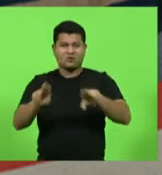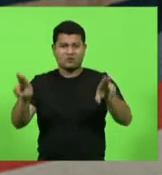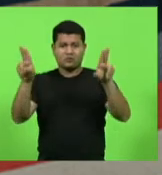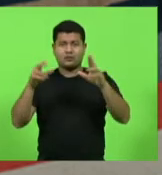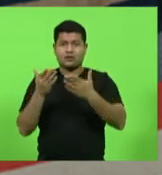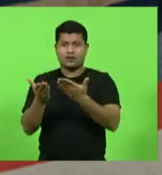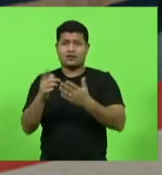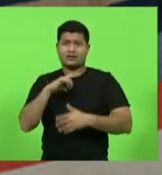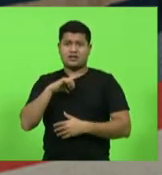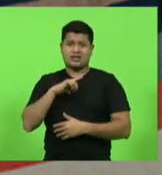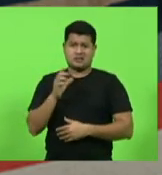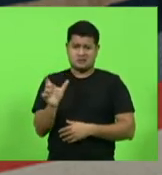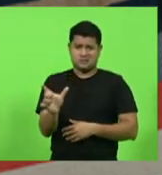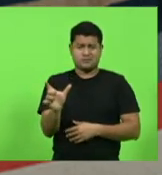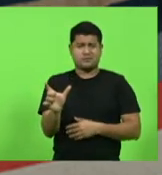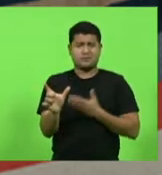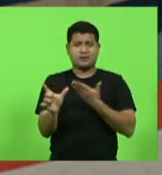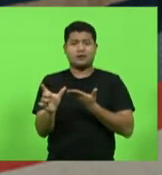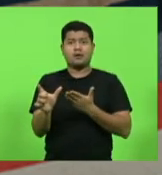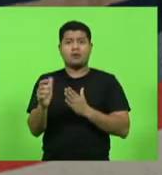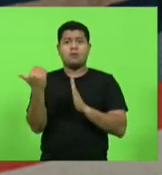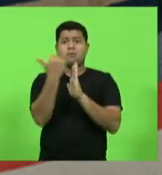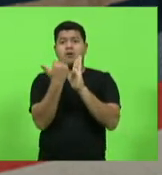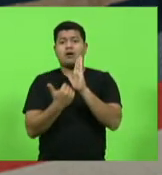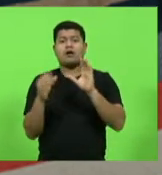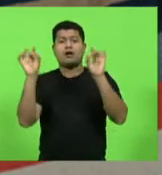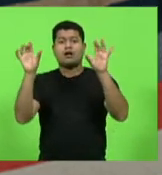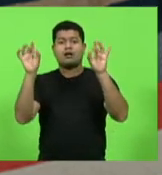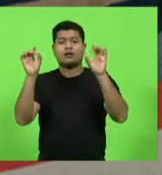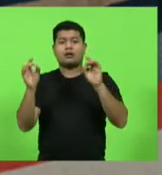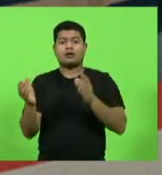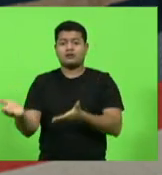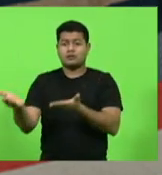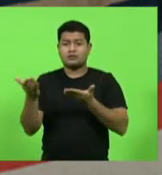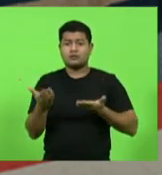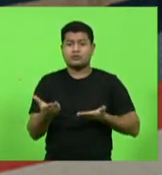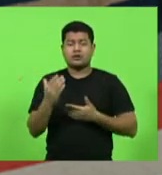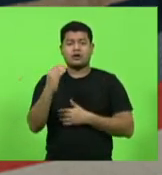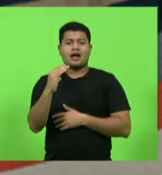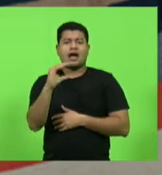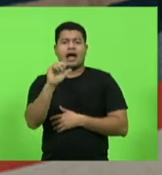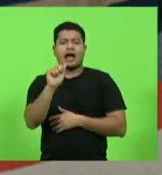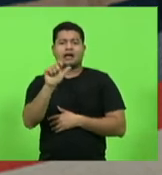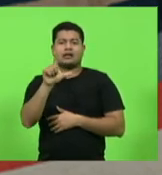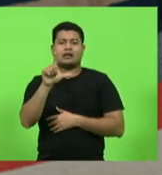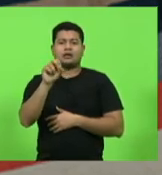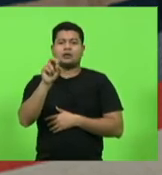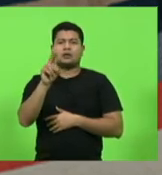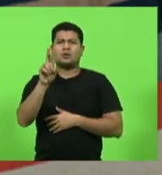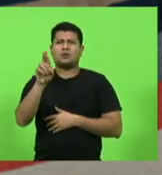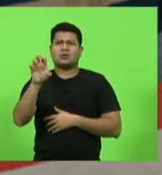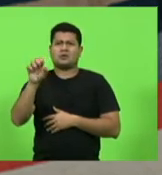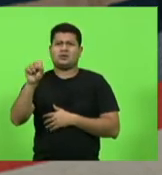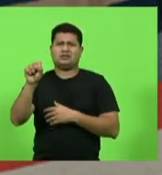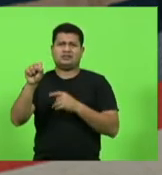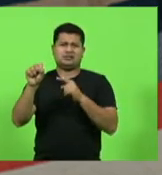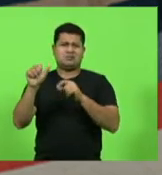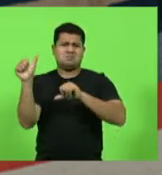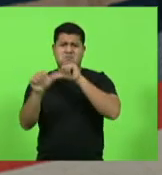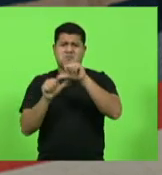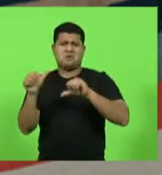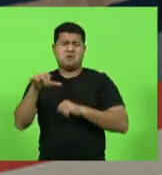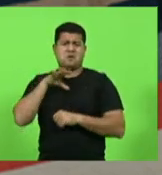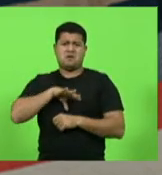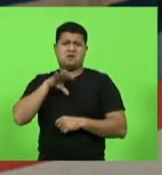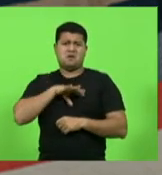linguística. Olha o que diz ali, Programação Especial de Recepção de Caloures. Mudaram a língua portuguesa agora